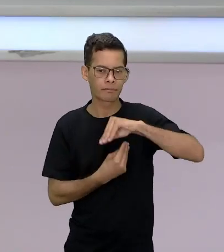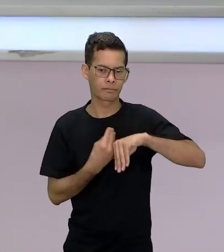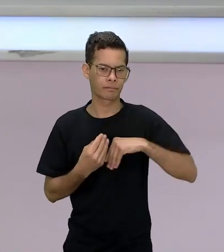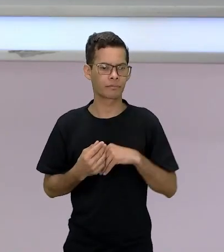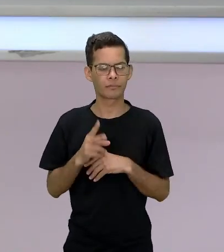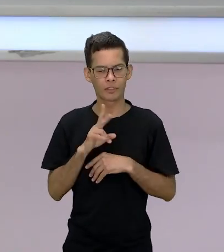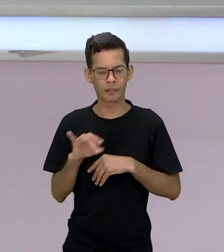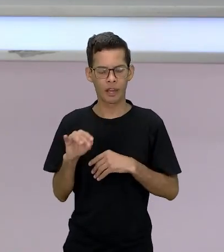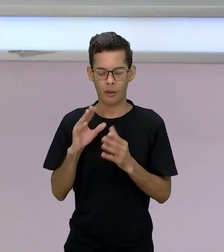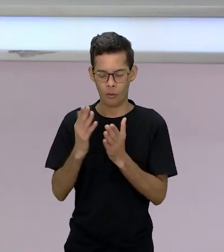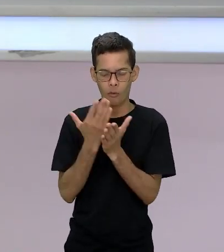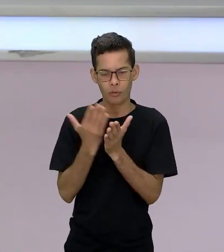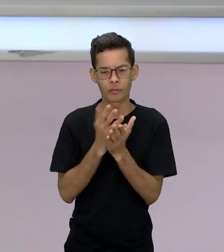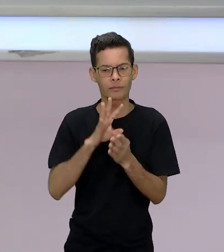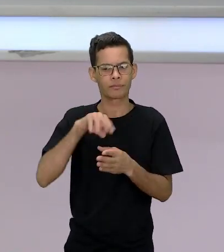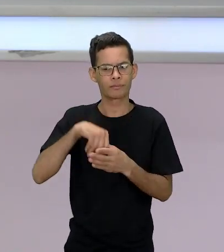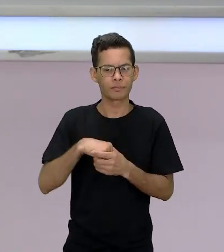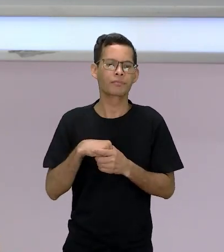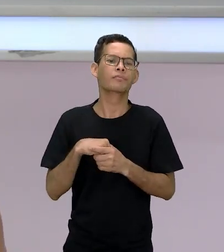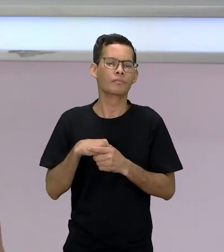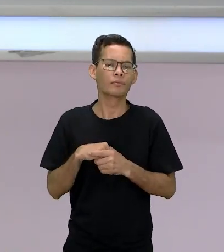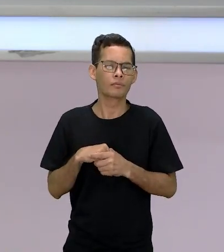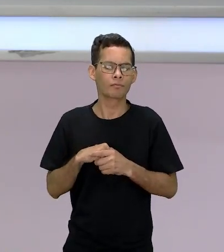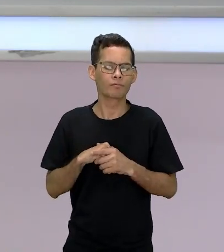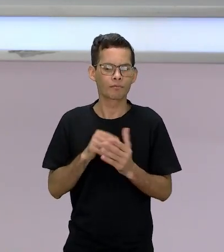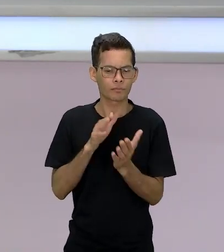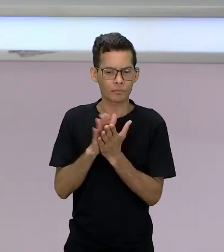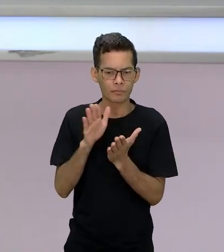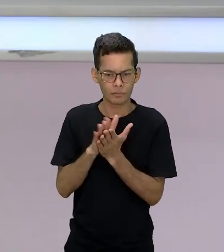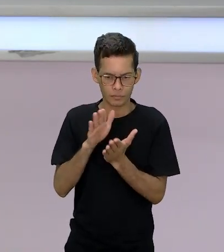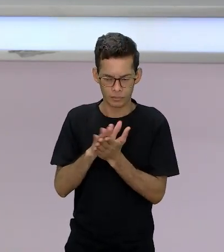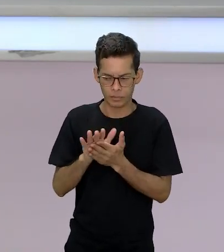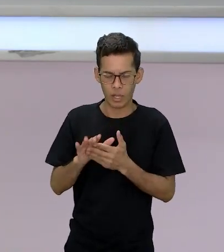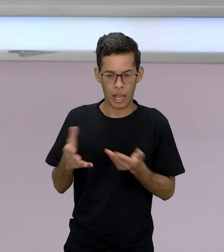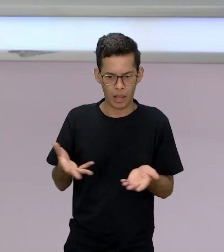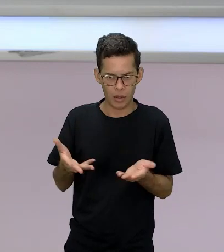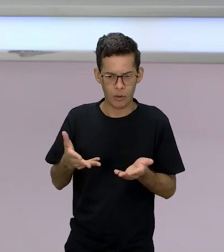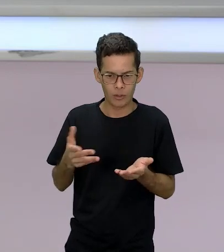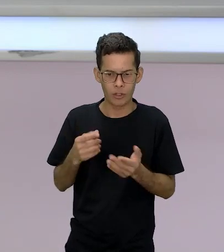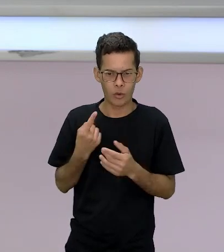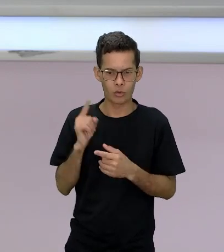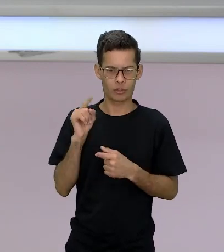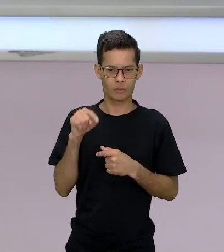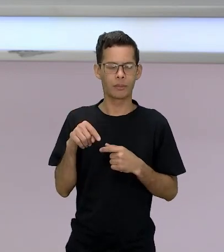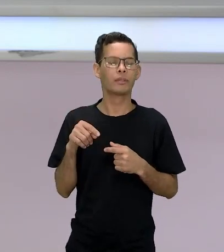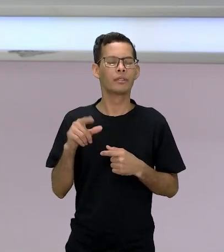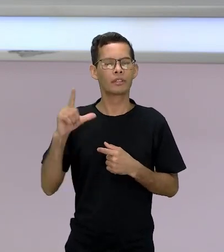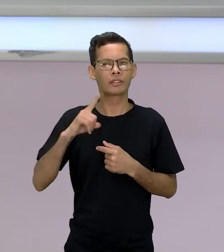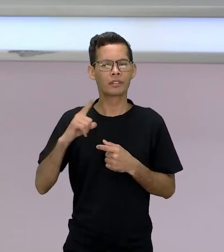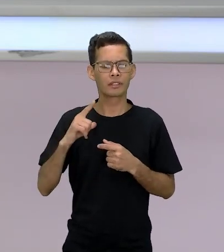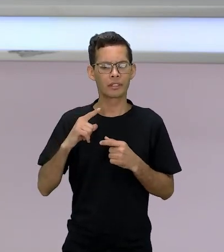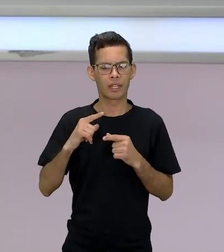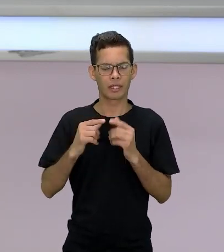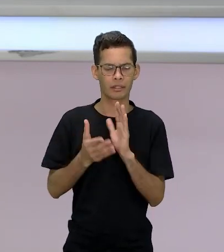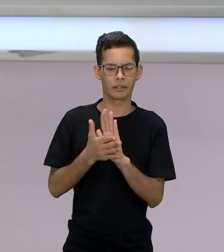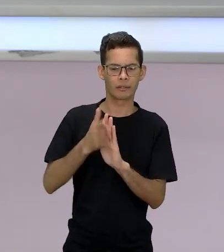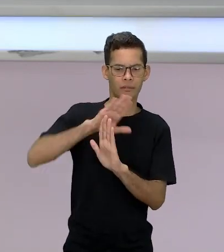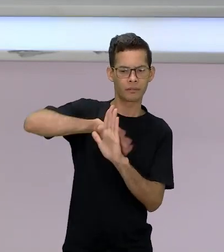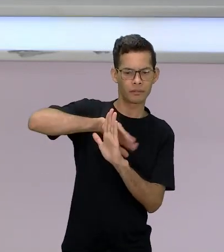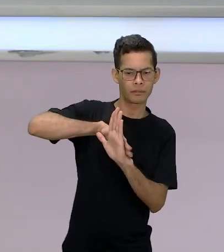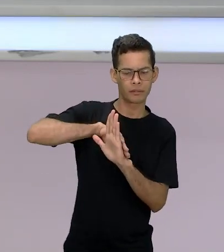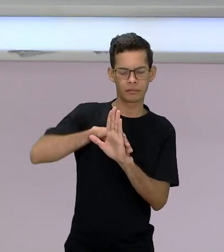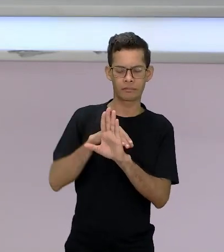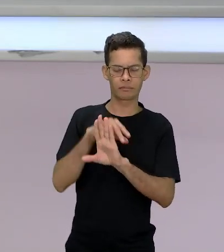esse livro, essa última edição, ele tem um prefácio da Conceição